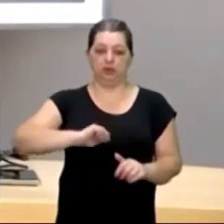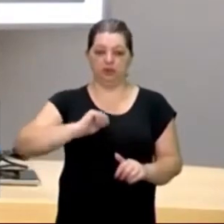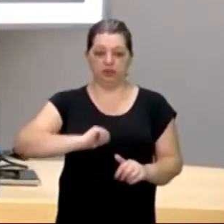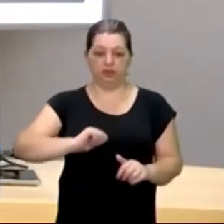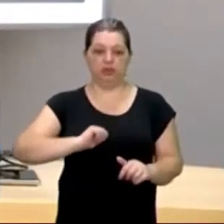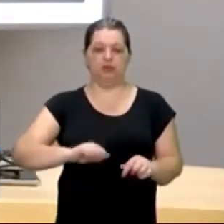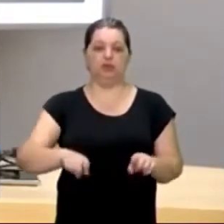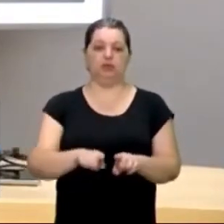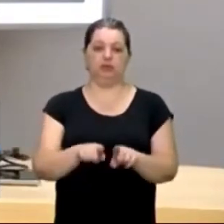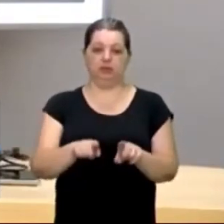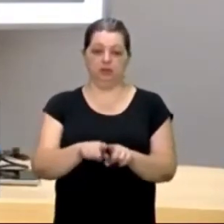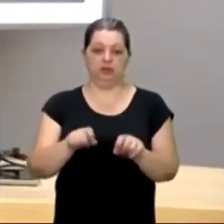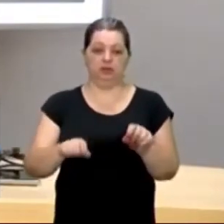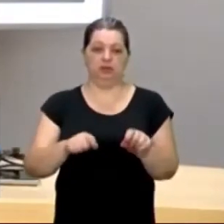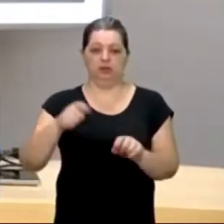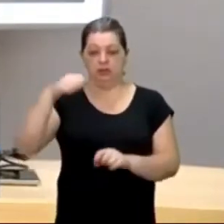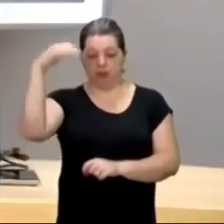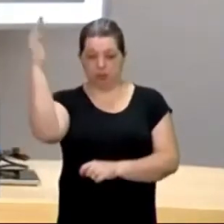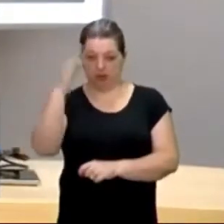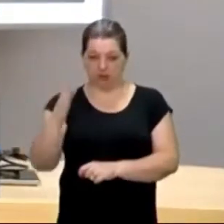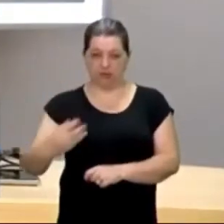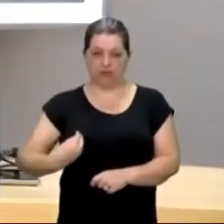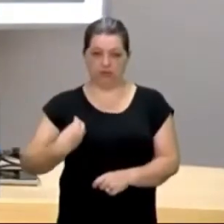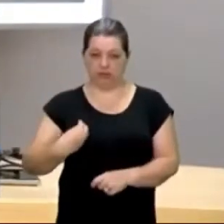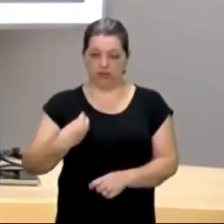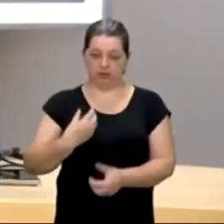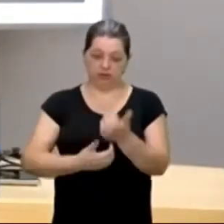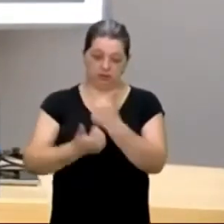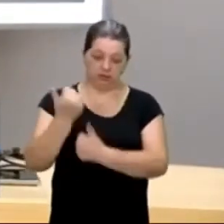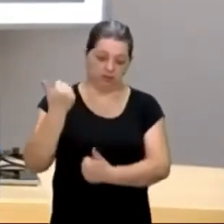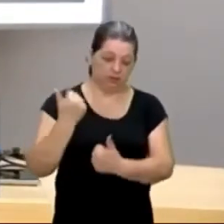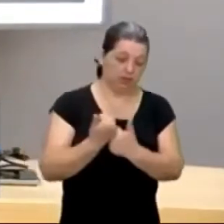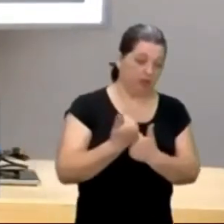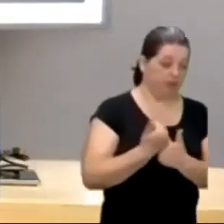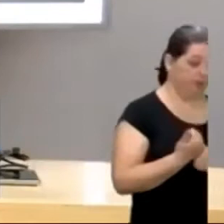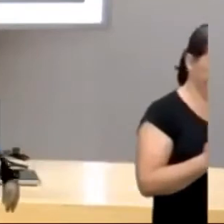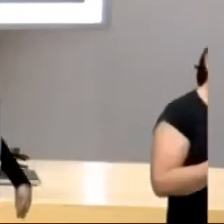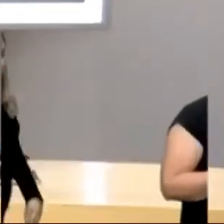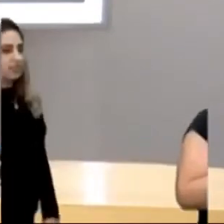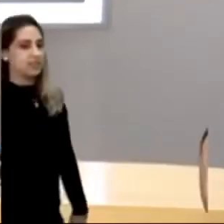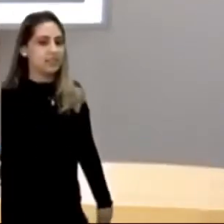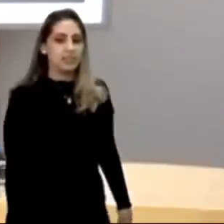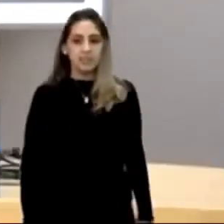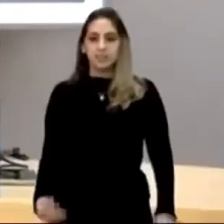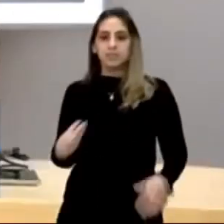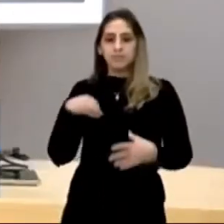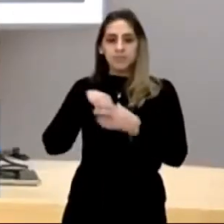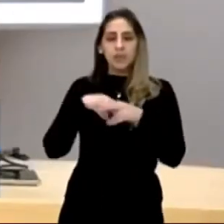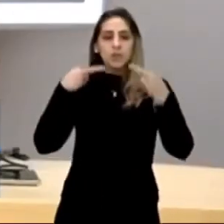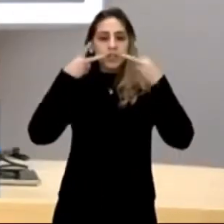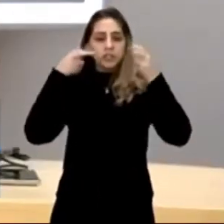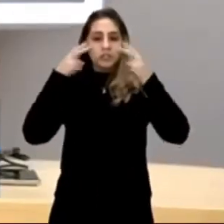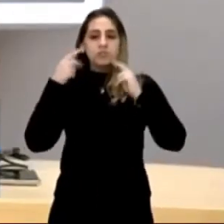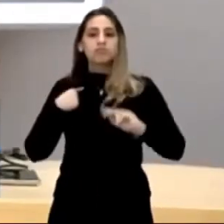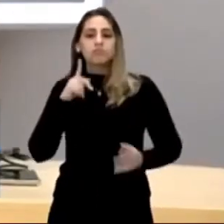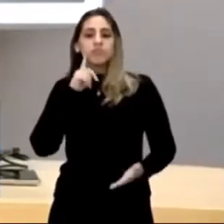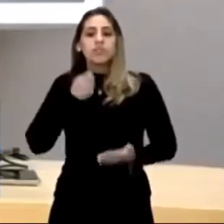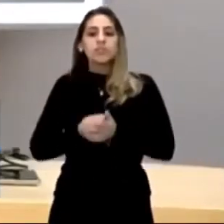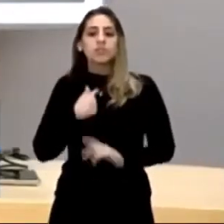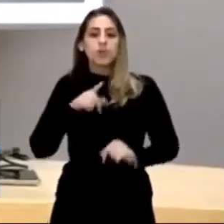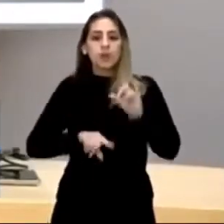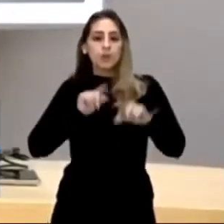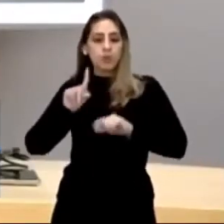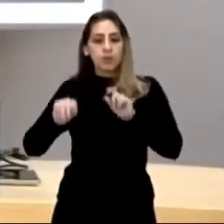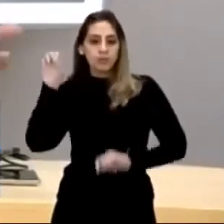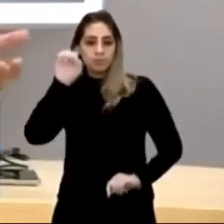que veio para o Brasil, ficou entre, entre, ficou entre os indígenas, decidiu, escolheu,